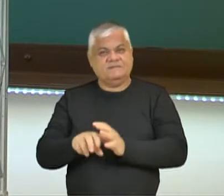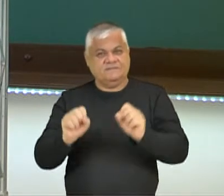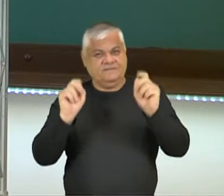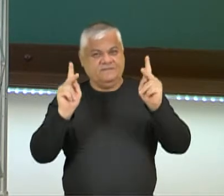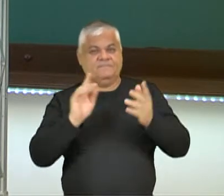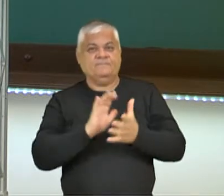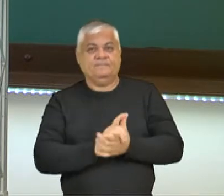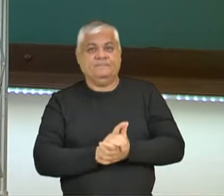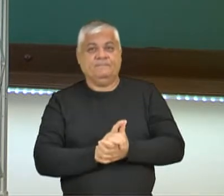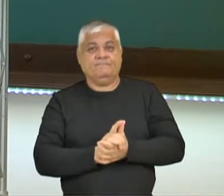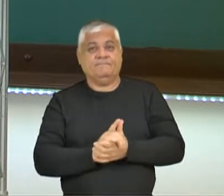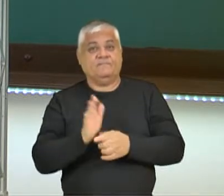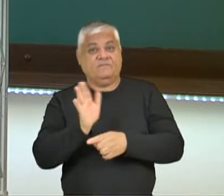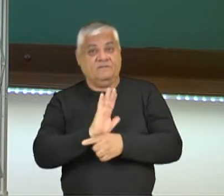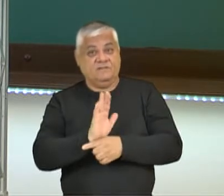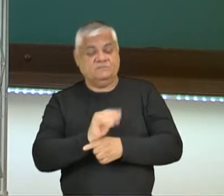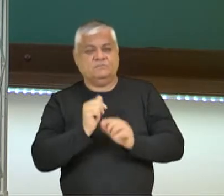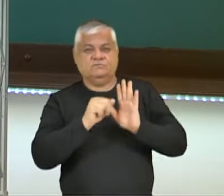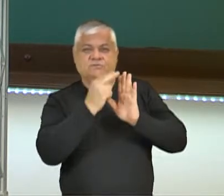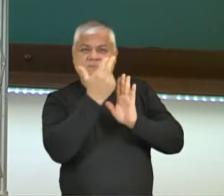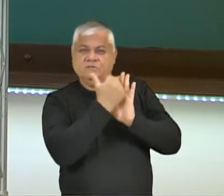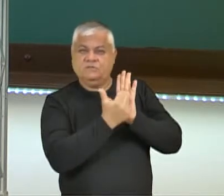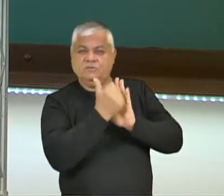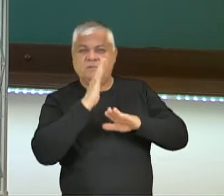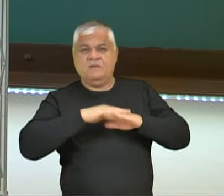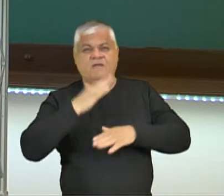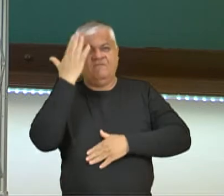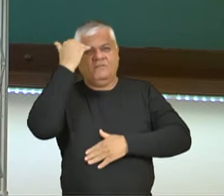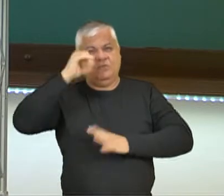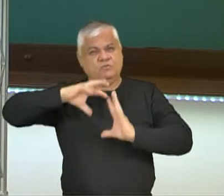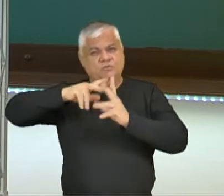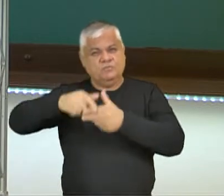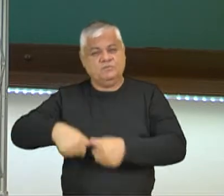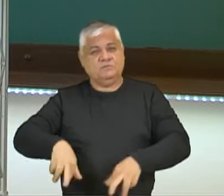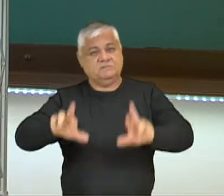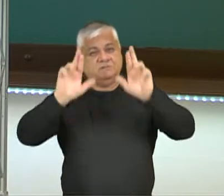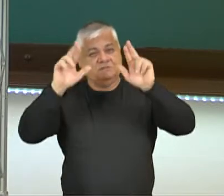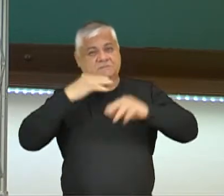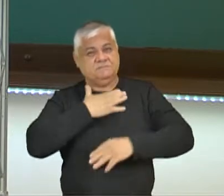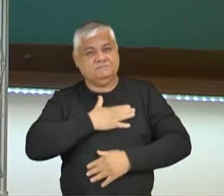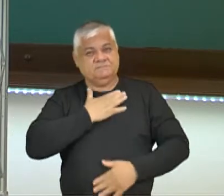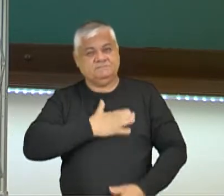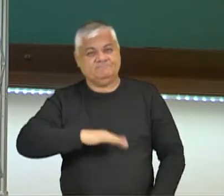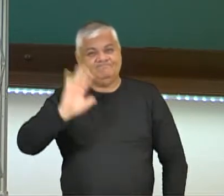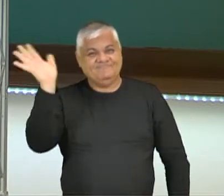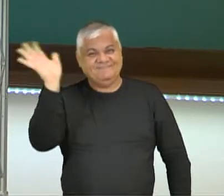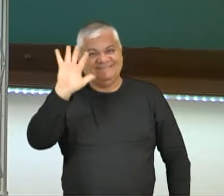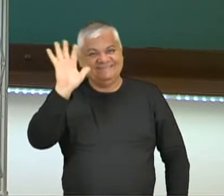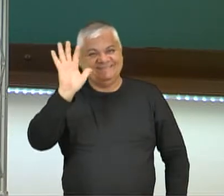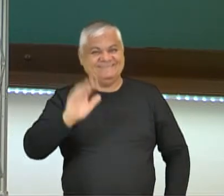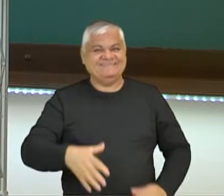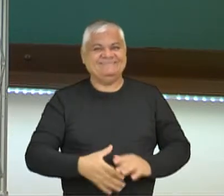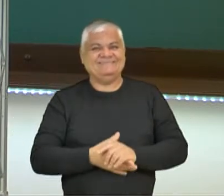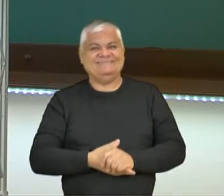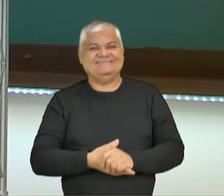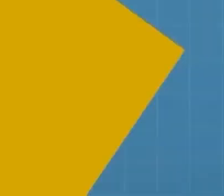ok? Então, vídeo falamos sobre os pintores mais populares do mundo. Espero que vocês tenham gostado e até breve!